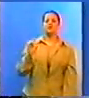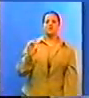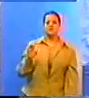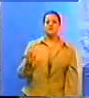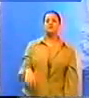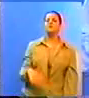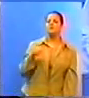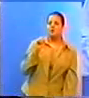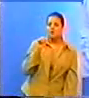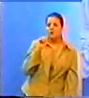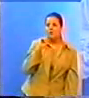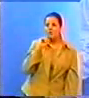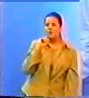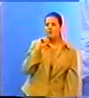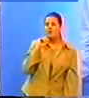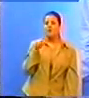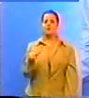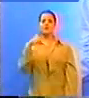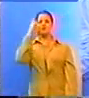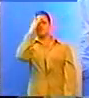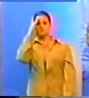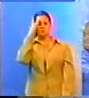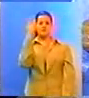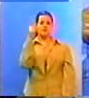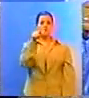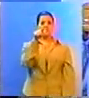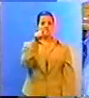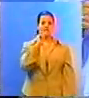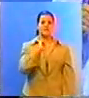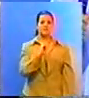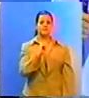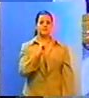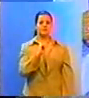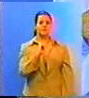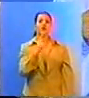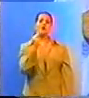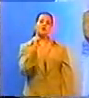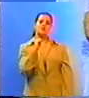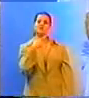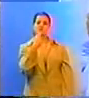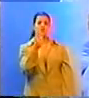imagina, você ganhou a voz, é um dom, você não fez nada para ter voz, nada